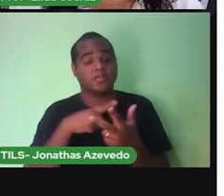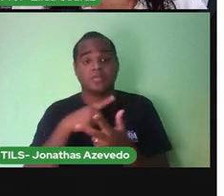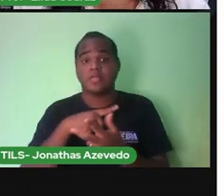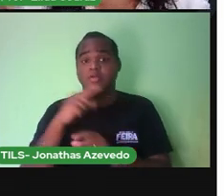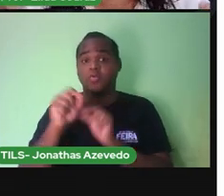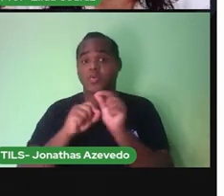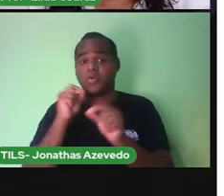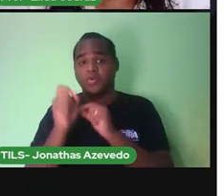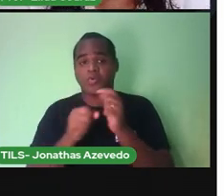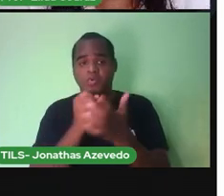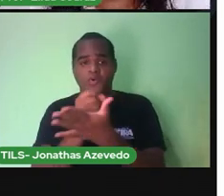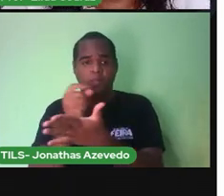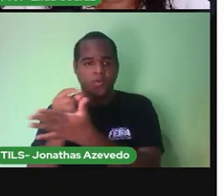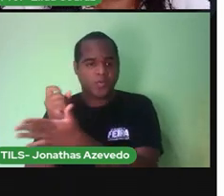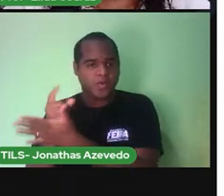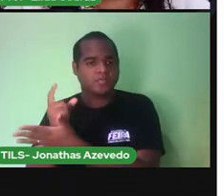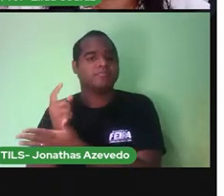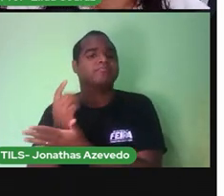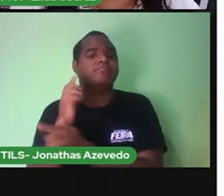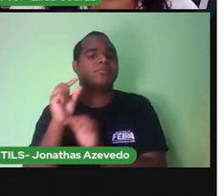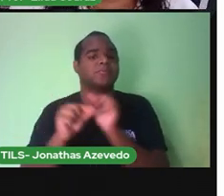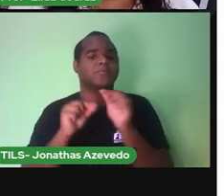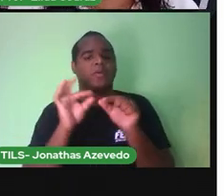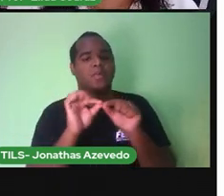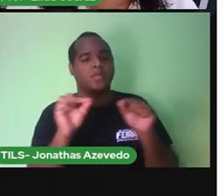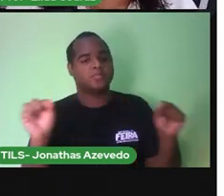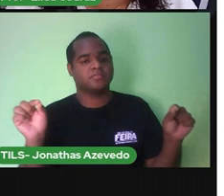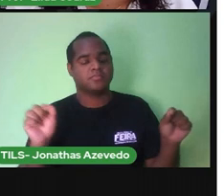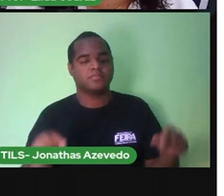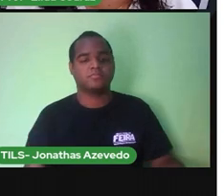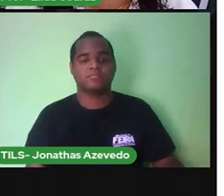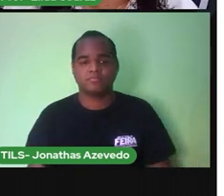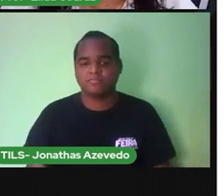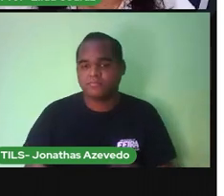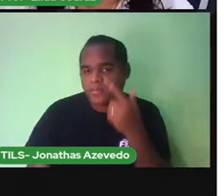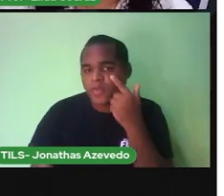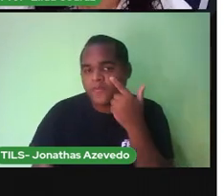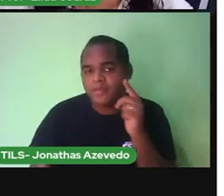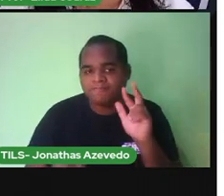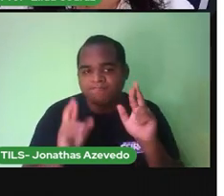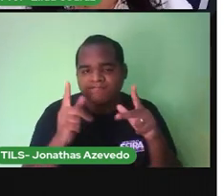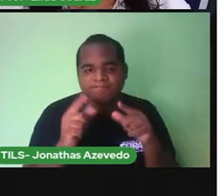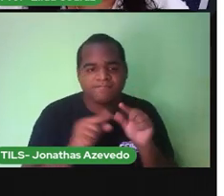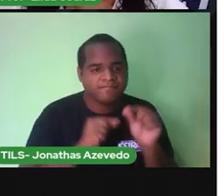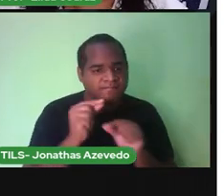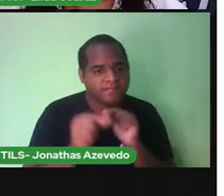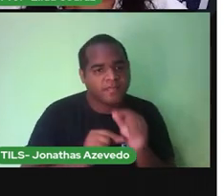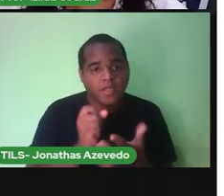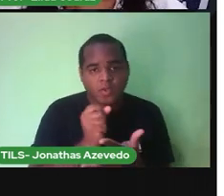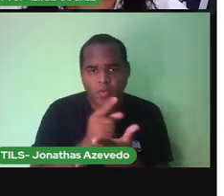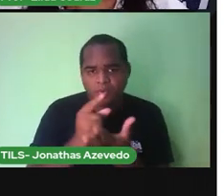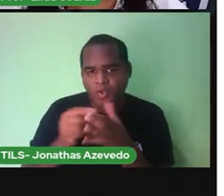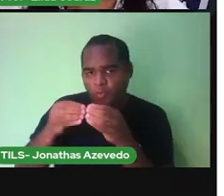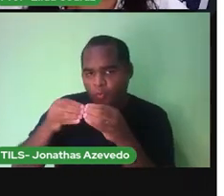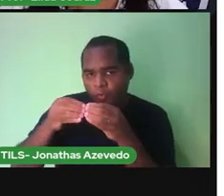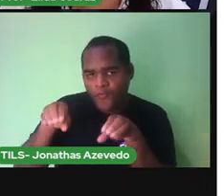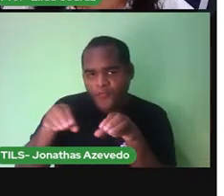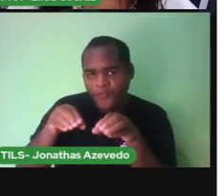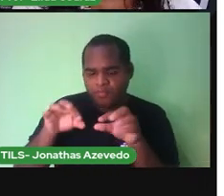comprados Através da medida Do metro Olha direitinho As imagens Você compraria Ovos no metro?